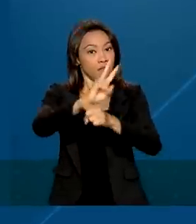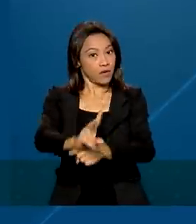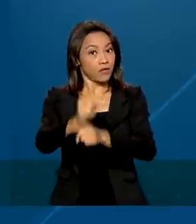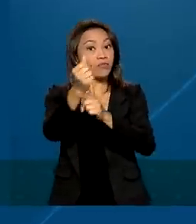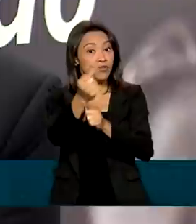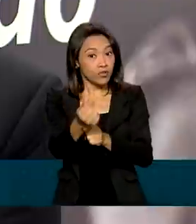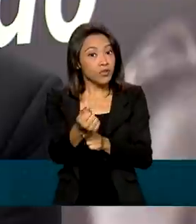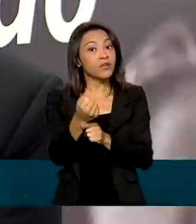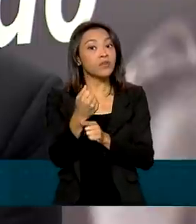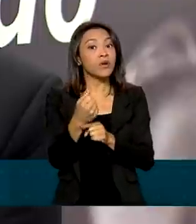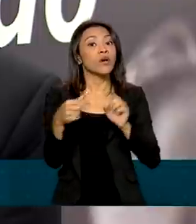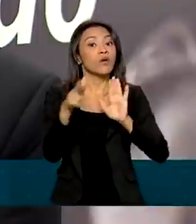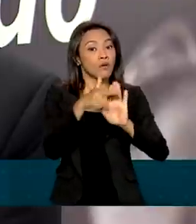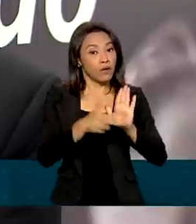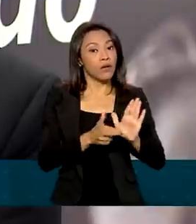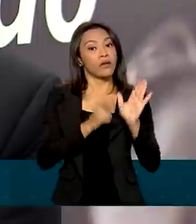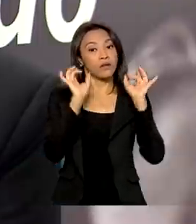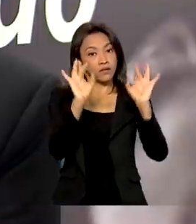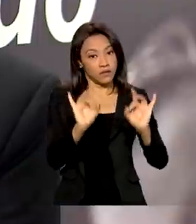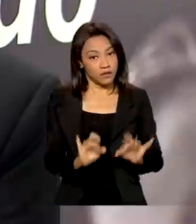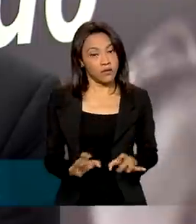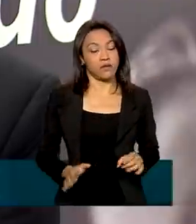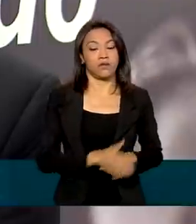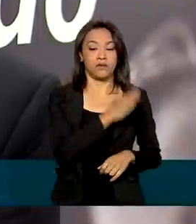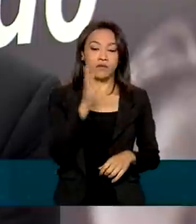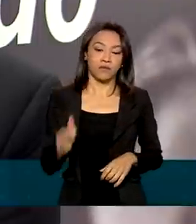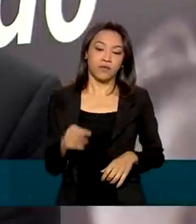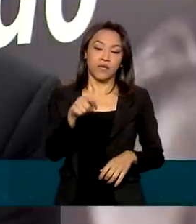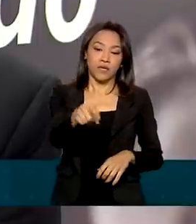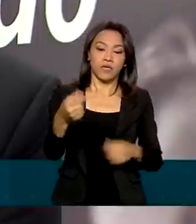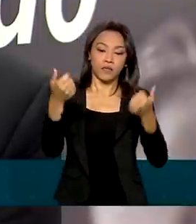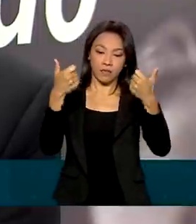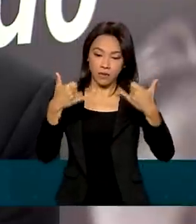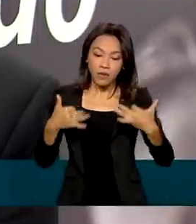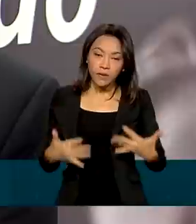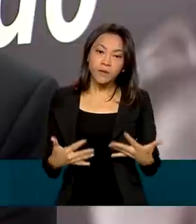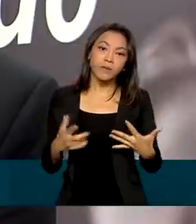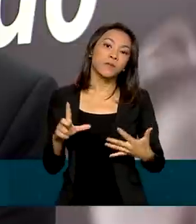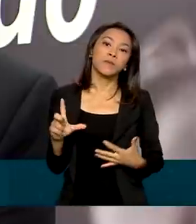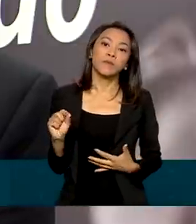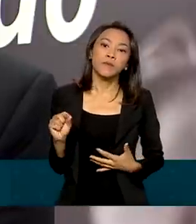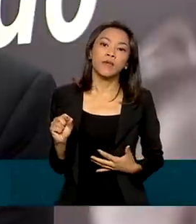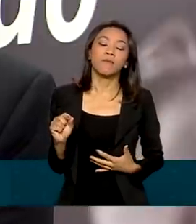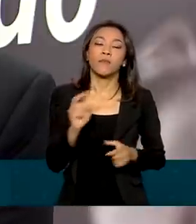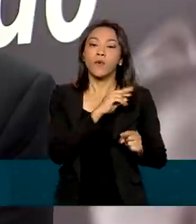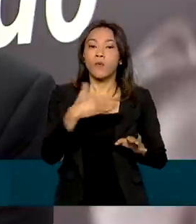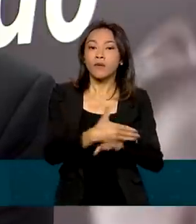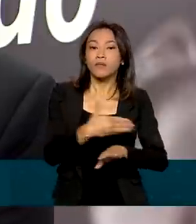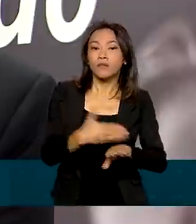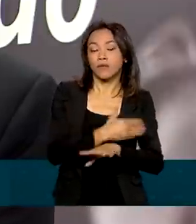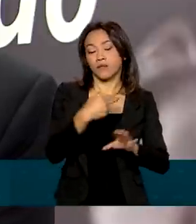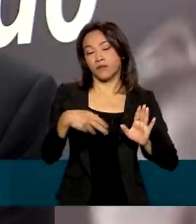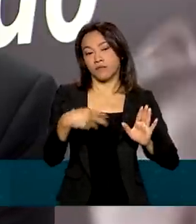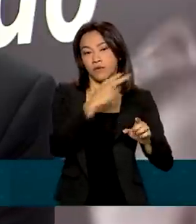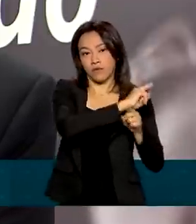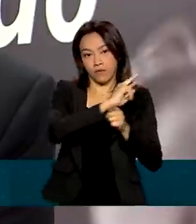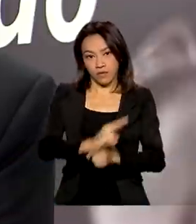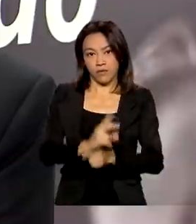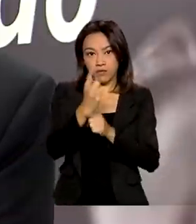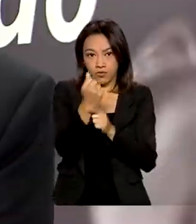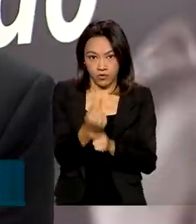especiais. Se propiciar o crédito de uma forma subsidiada e com condições de